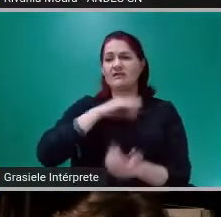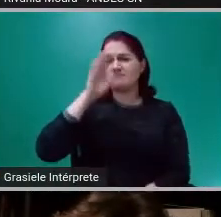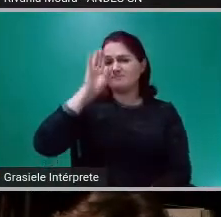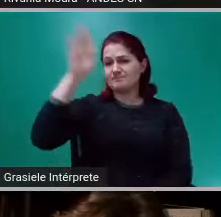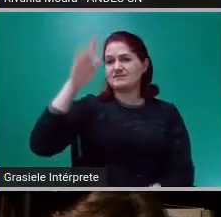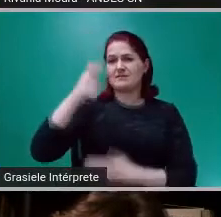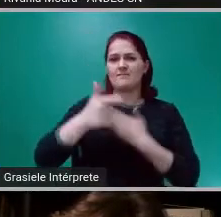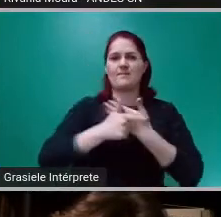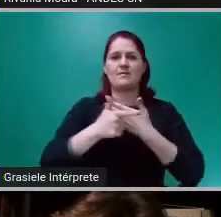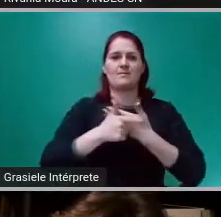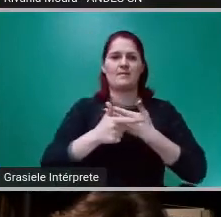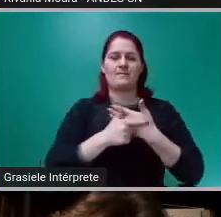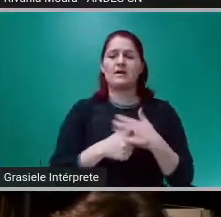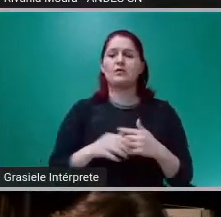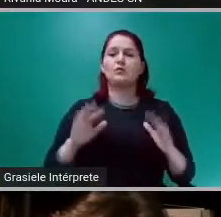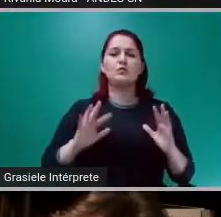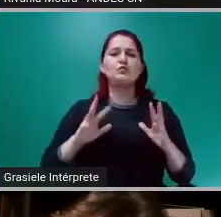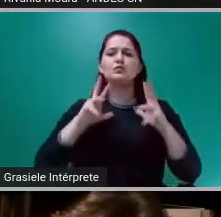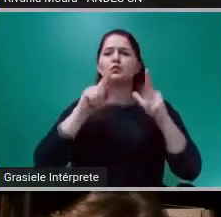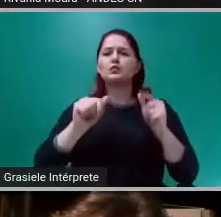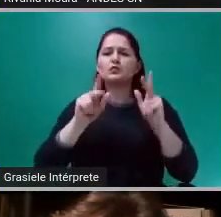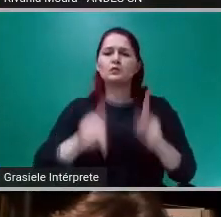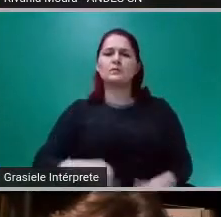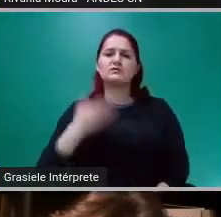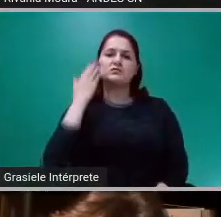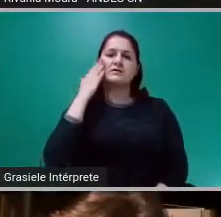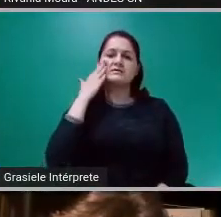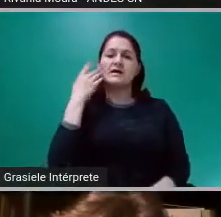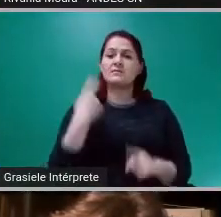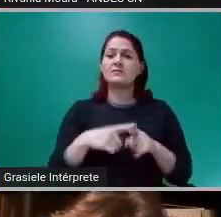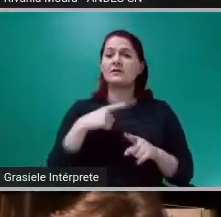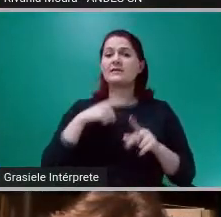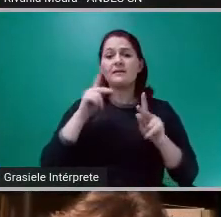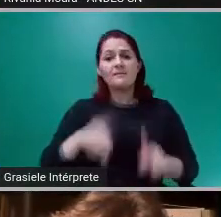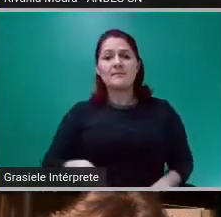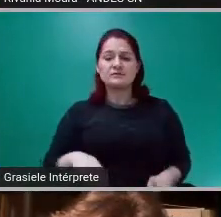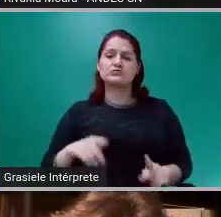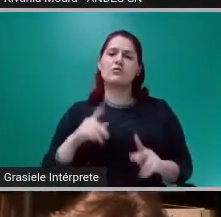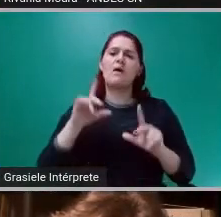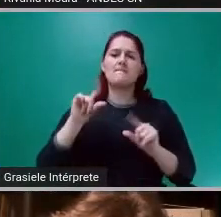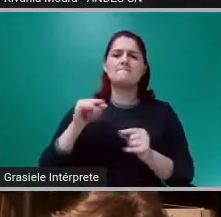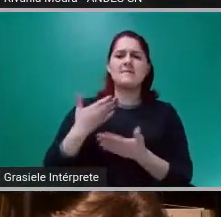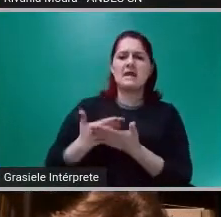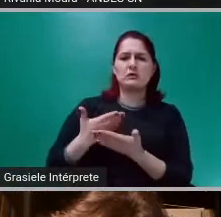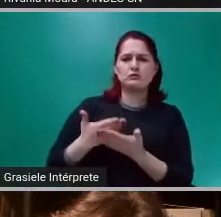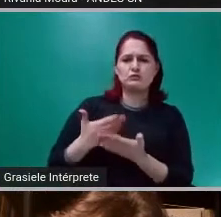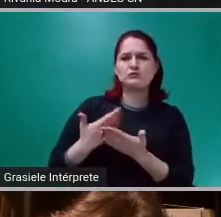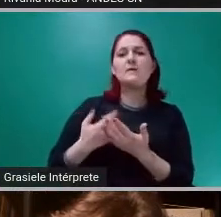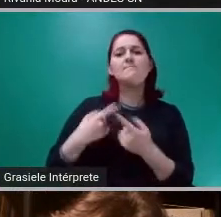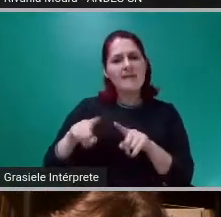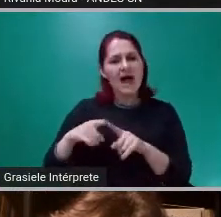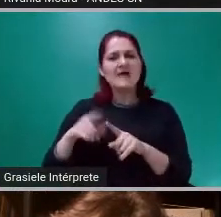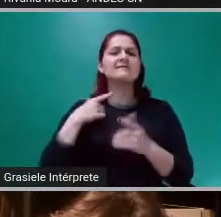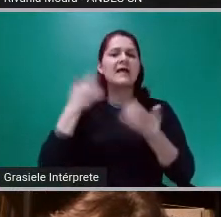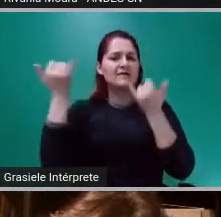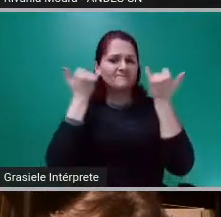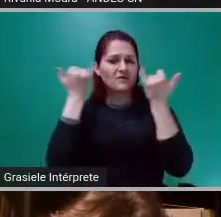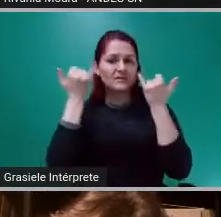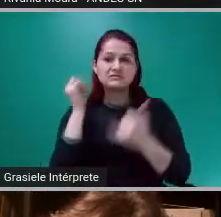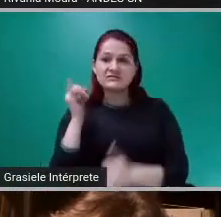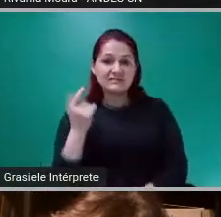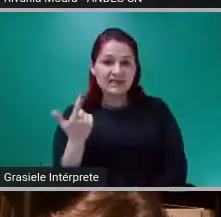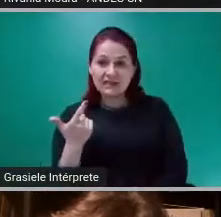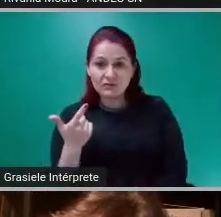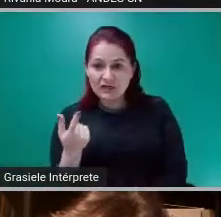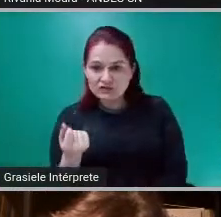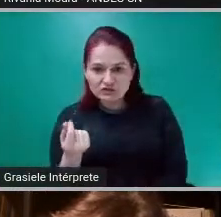povo mais humilde, que é uma base importante da auditoria cidadã, sabe melhor do que ninguém. Quem não tem moeda no